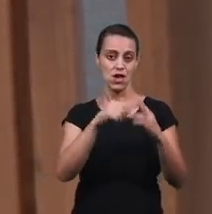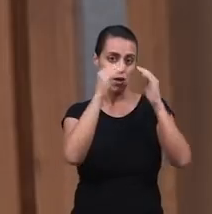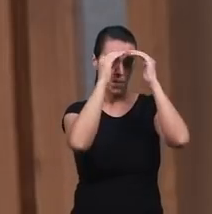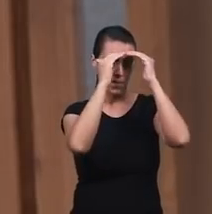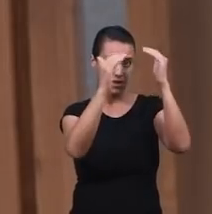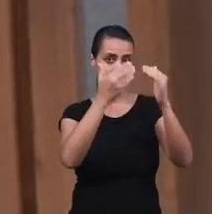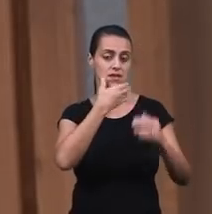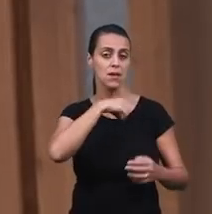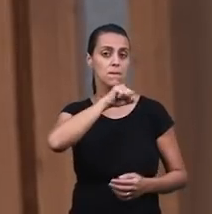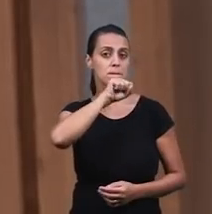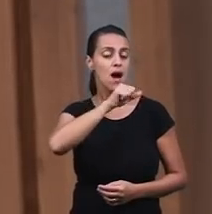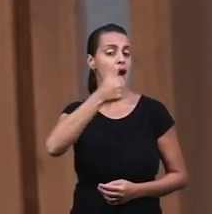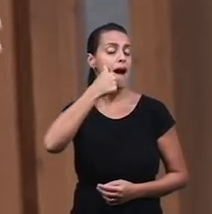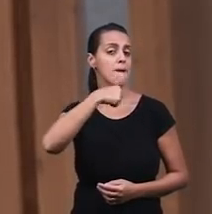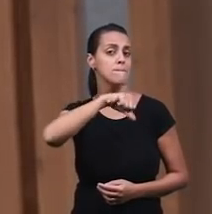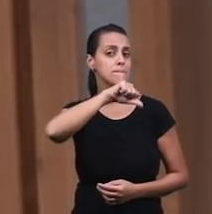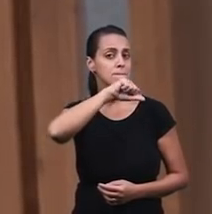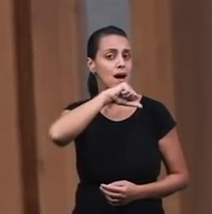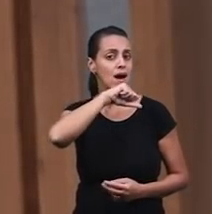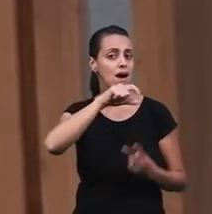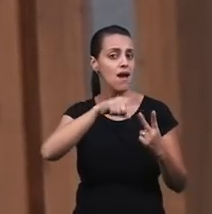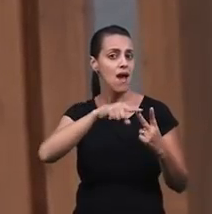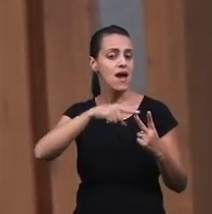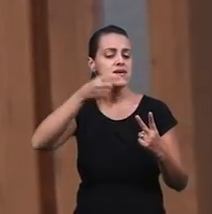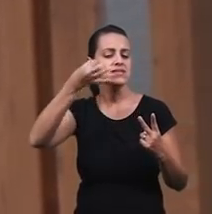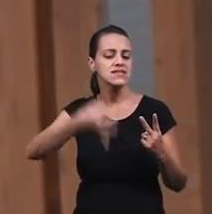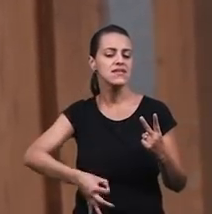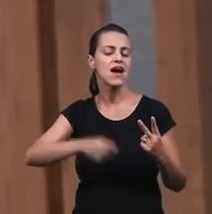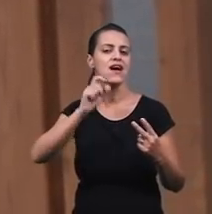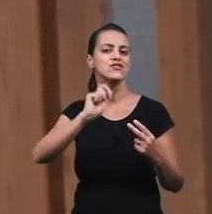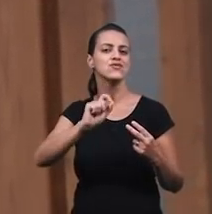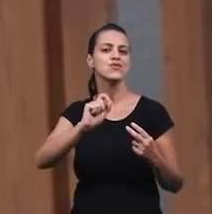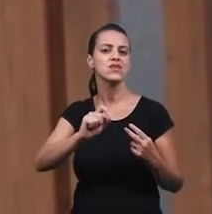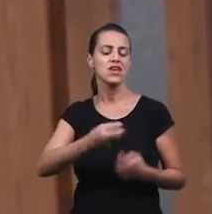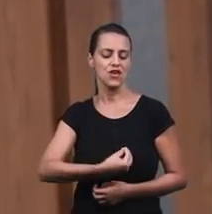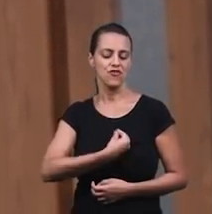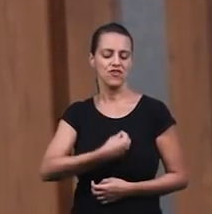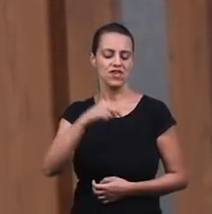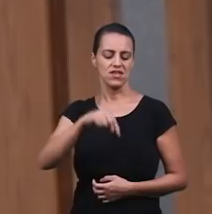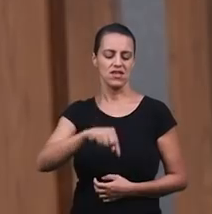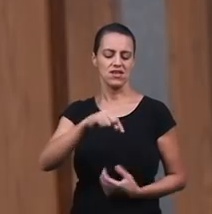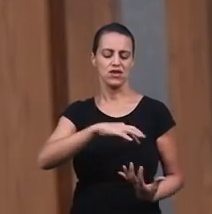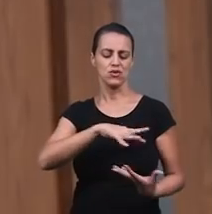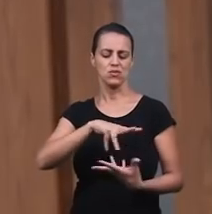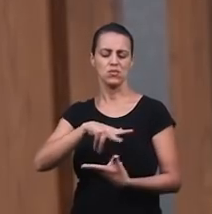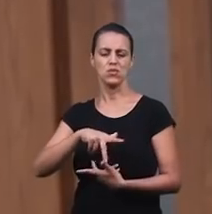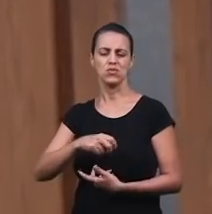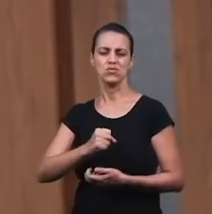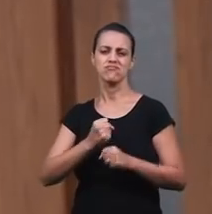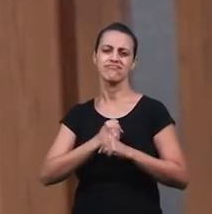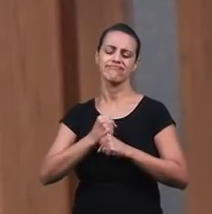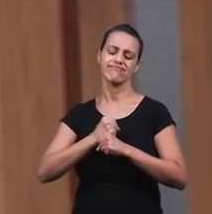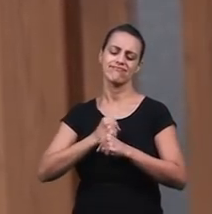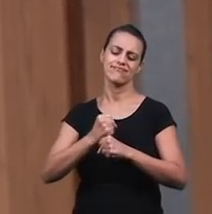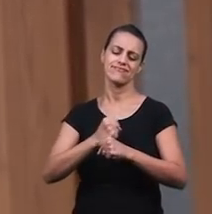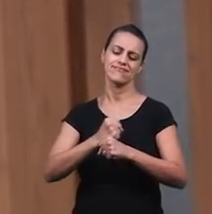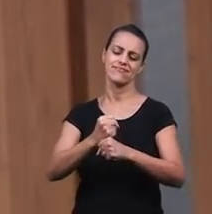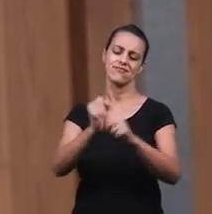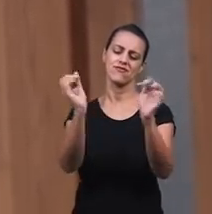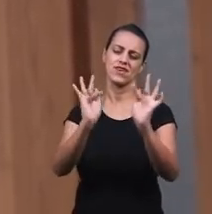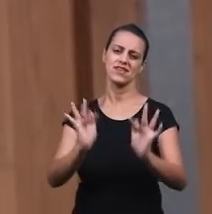É a certeza De que nós viveremos Sobre a face da terra Muitos dias Como servos Bem